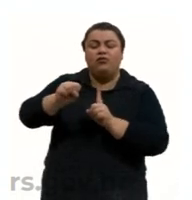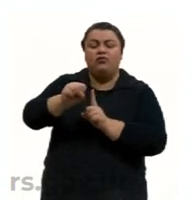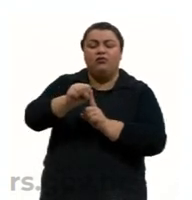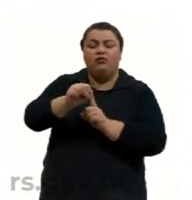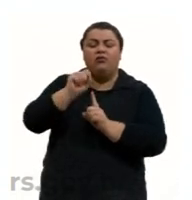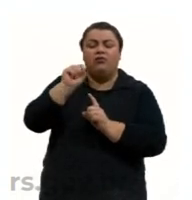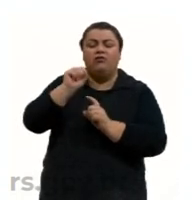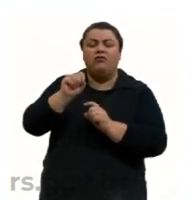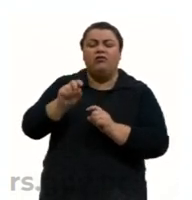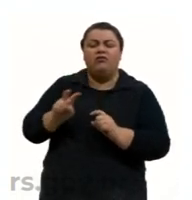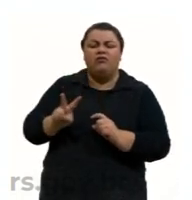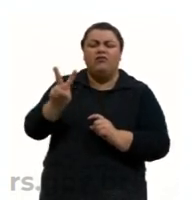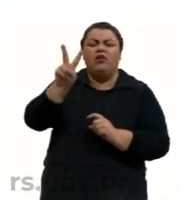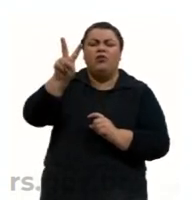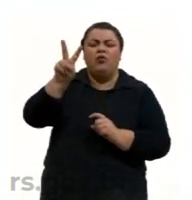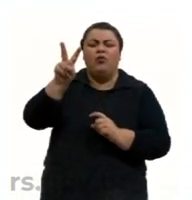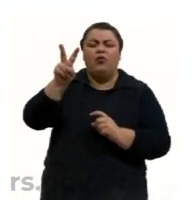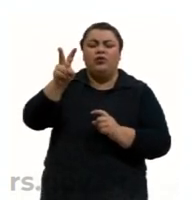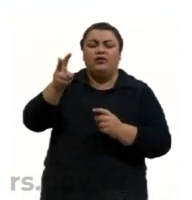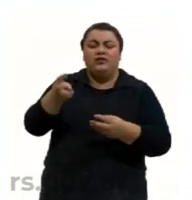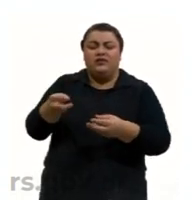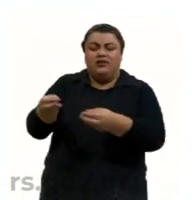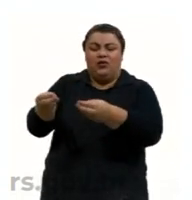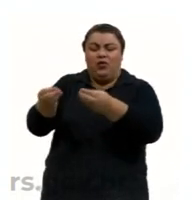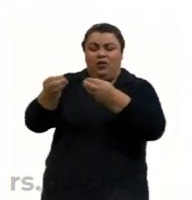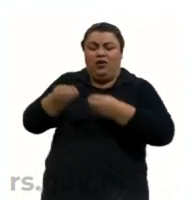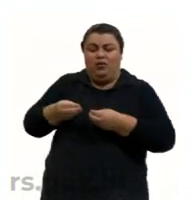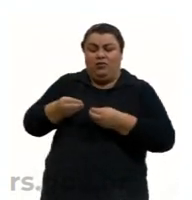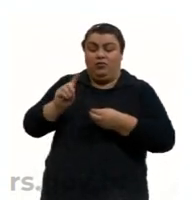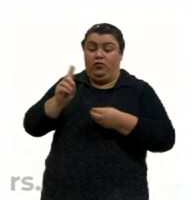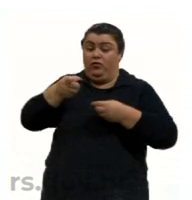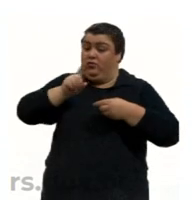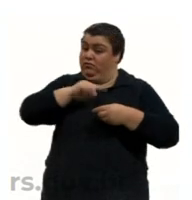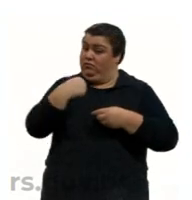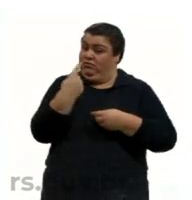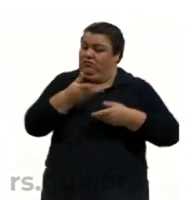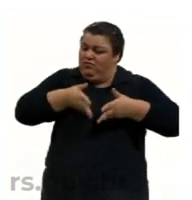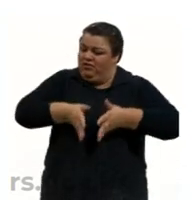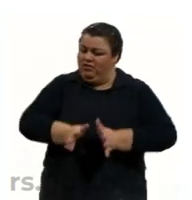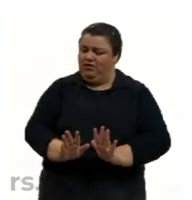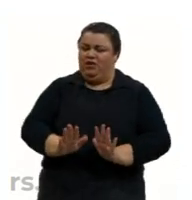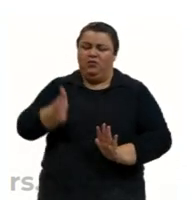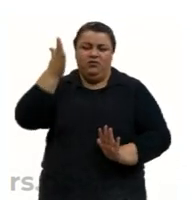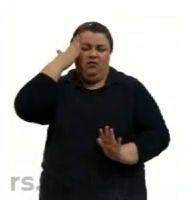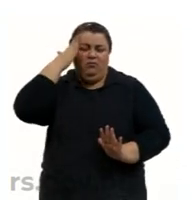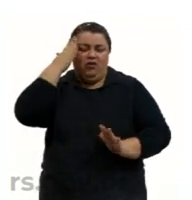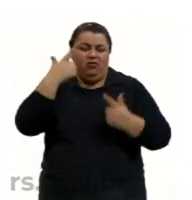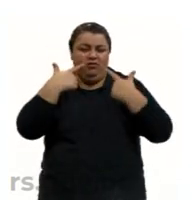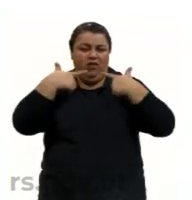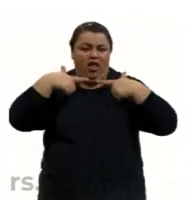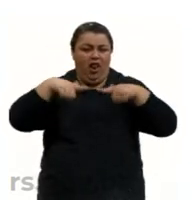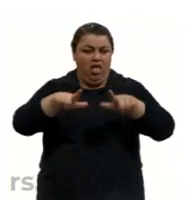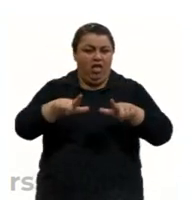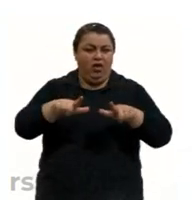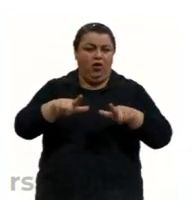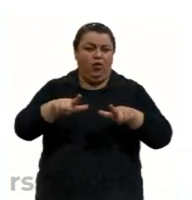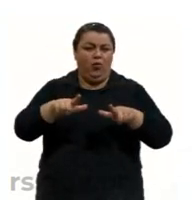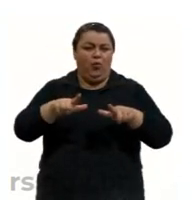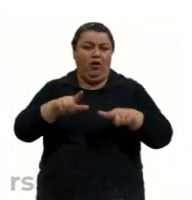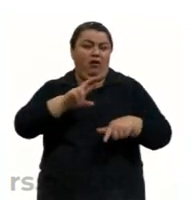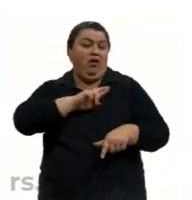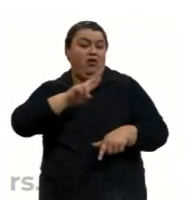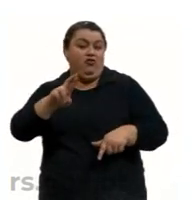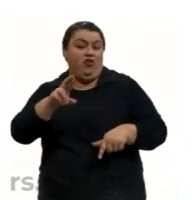São esses valores que são repassados para nós. Nós não nascemos sabendo nossa língua, nossa religião, os costumes.